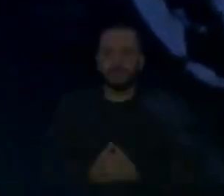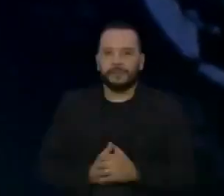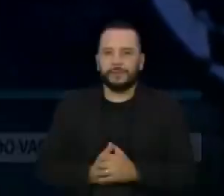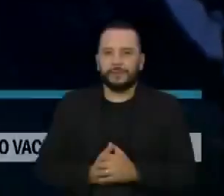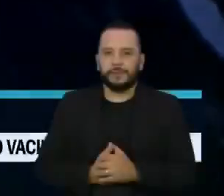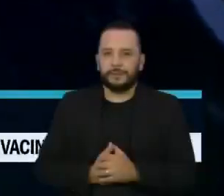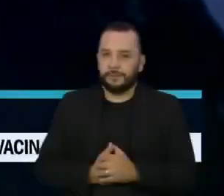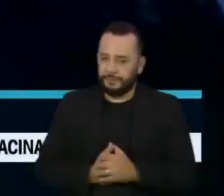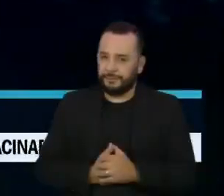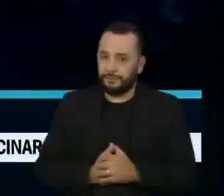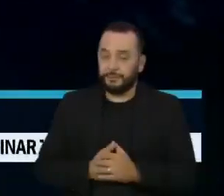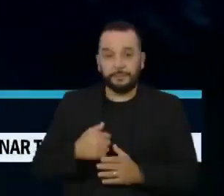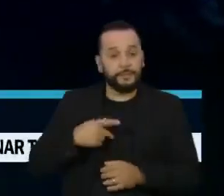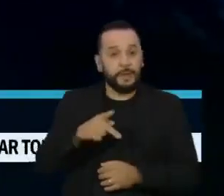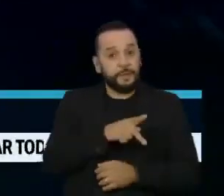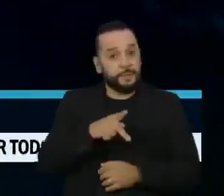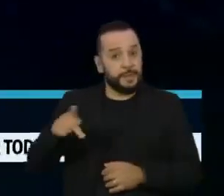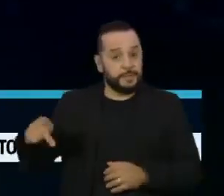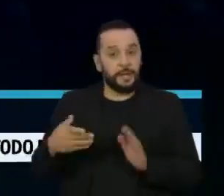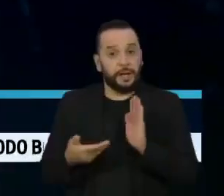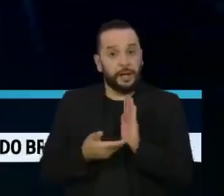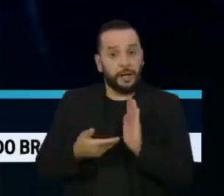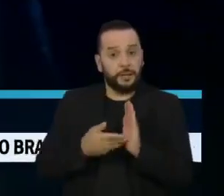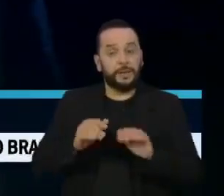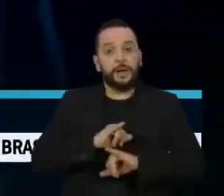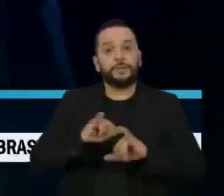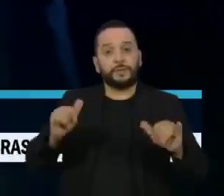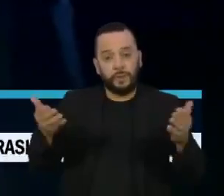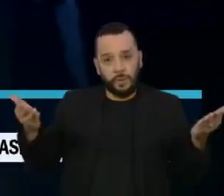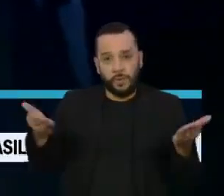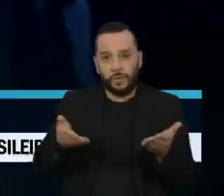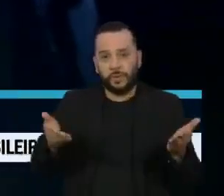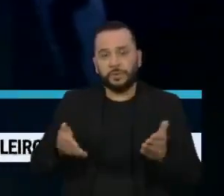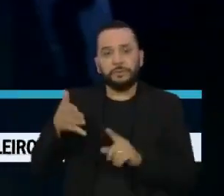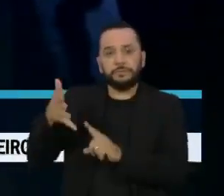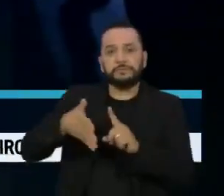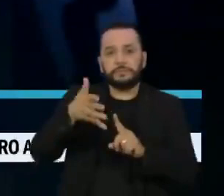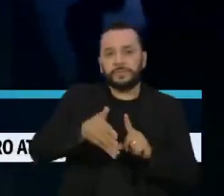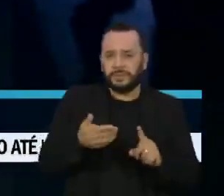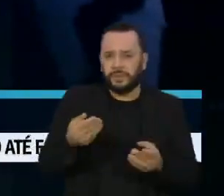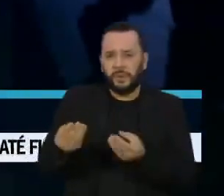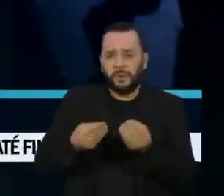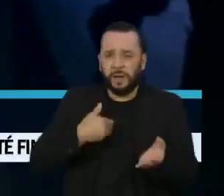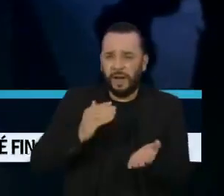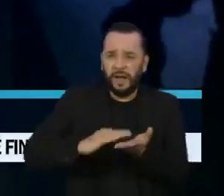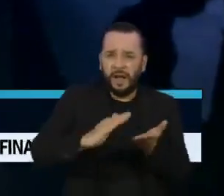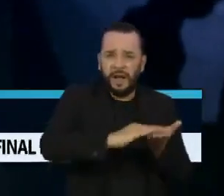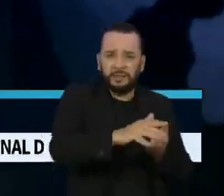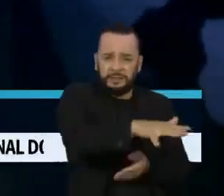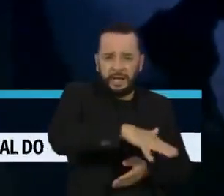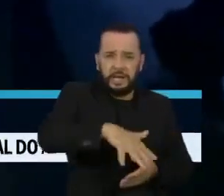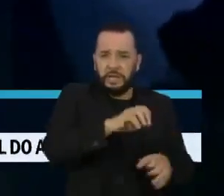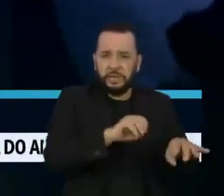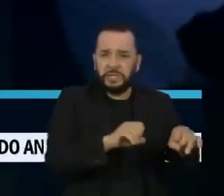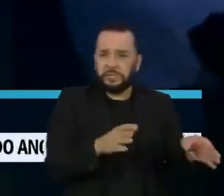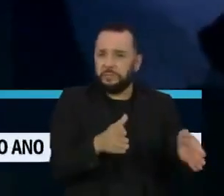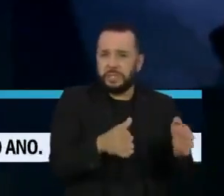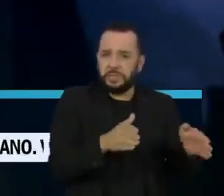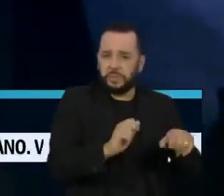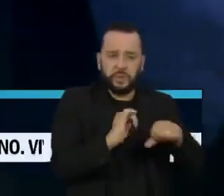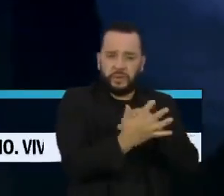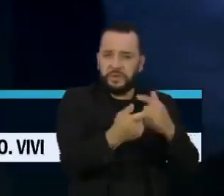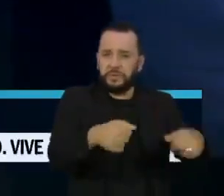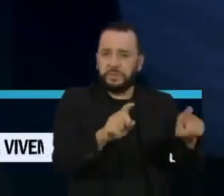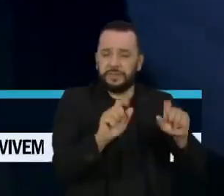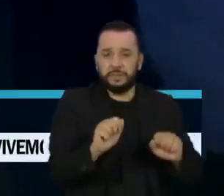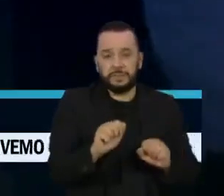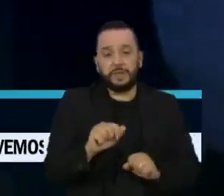O presidente da Câmara disse hoje em um evento que não faz sentido manter gasto obrigatório com educação na pandemia. Para